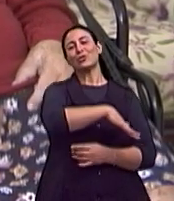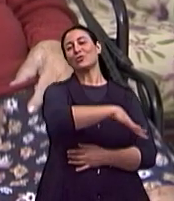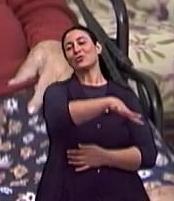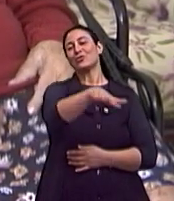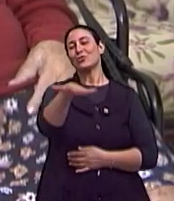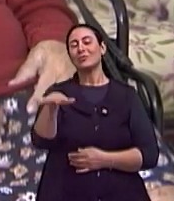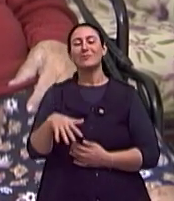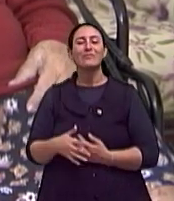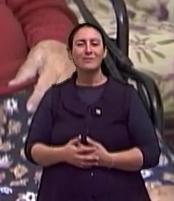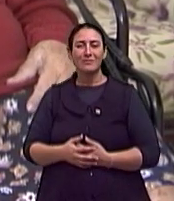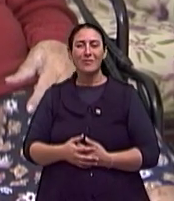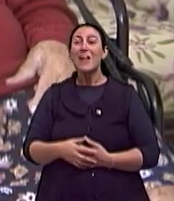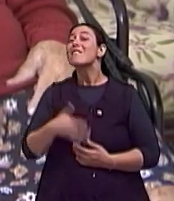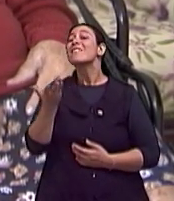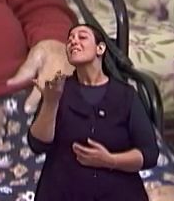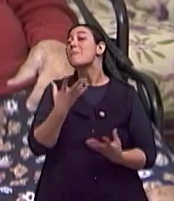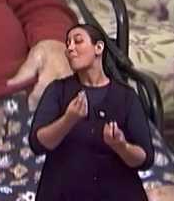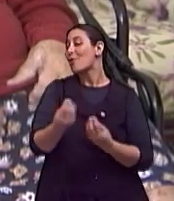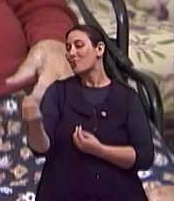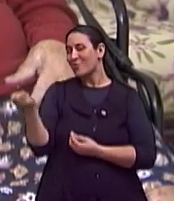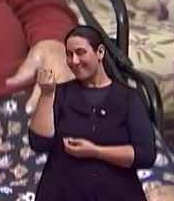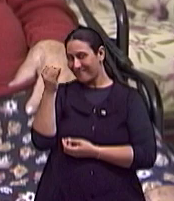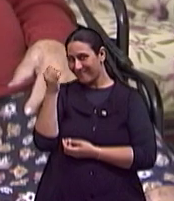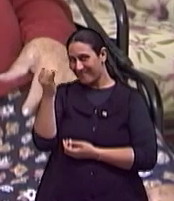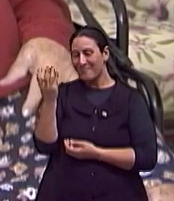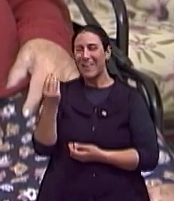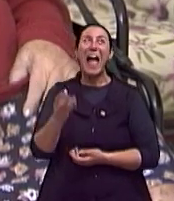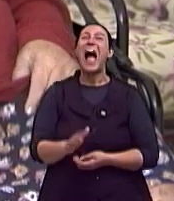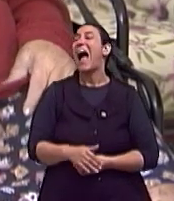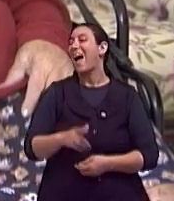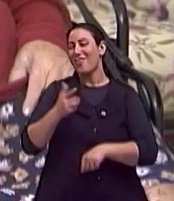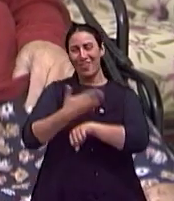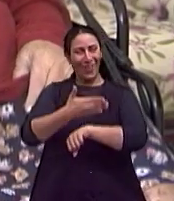E tem arrasado muitos corações? Ah, tô, tô.